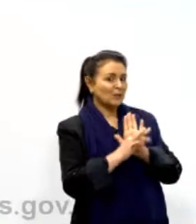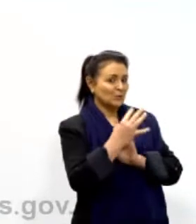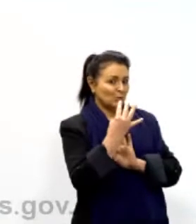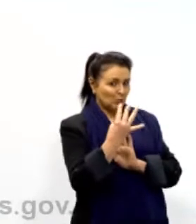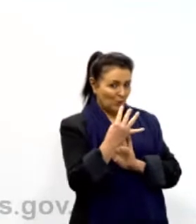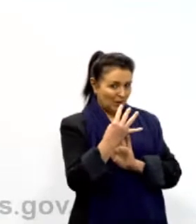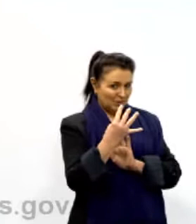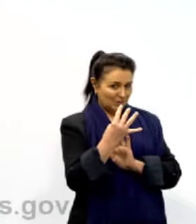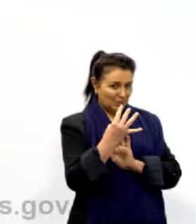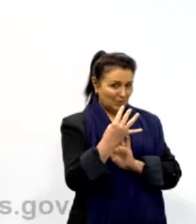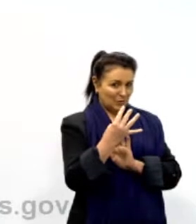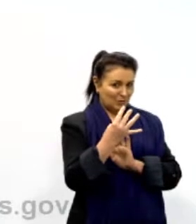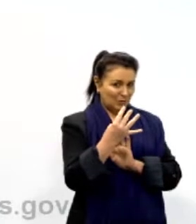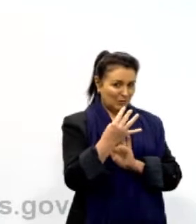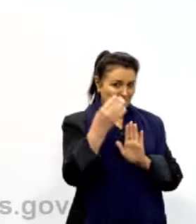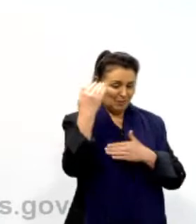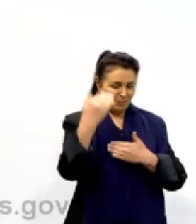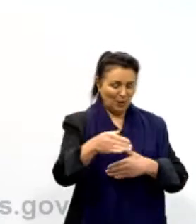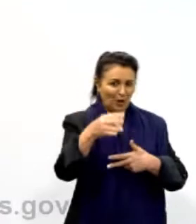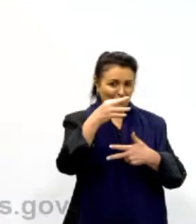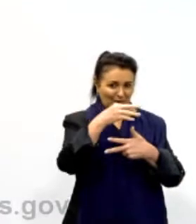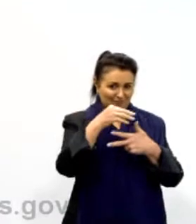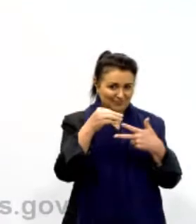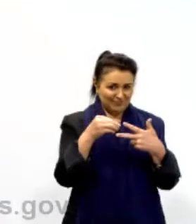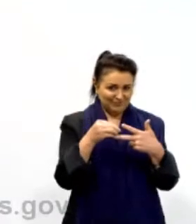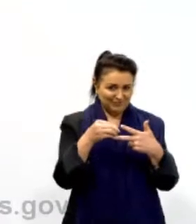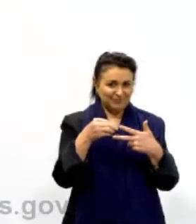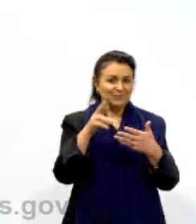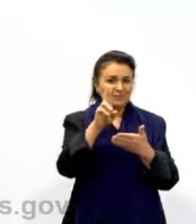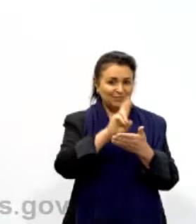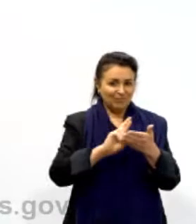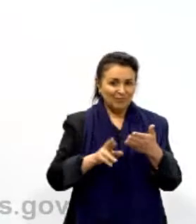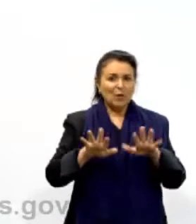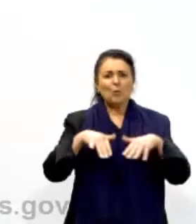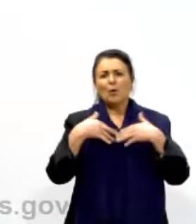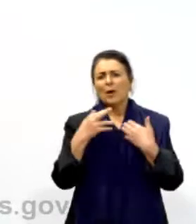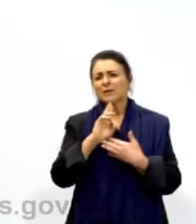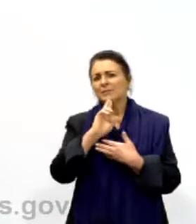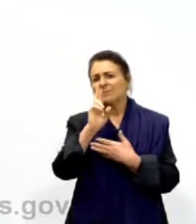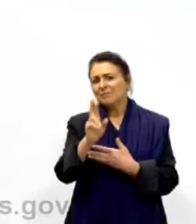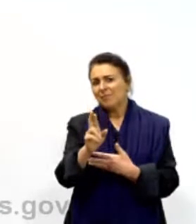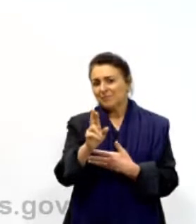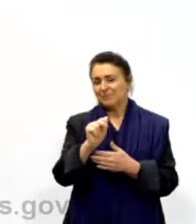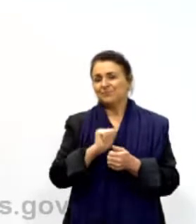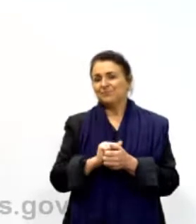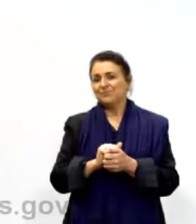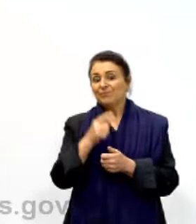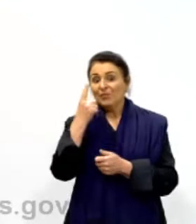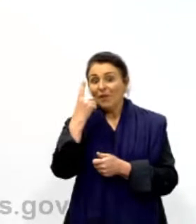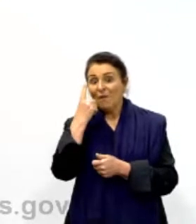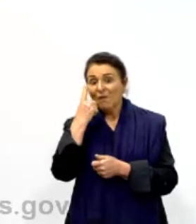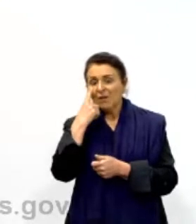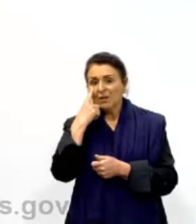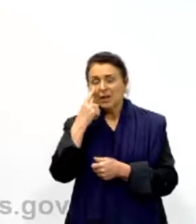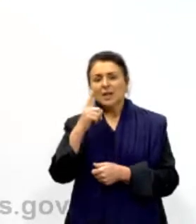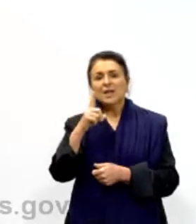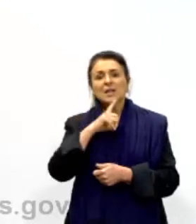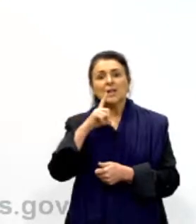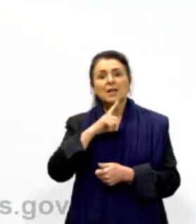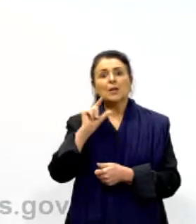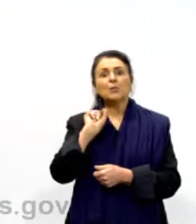Lembra que eu li ali com vocês? Qual é a resposta, meus queridões? Ele está me dando a seguinte resposta, que a gente tem